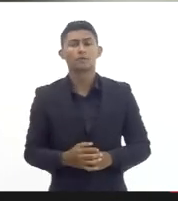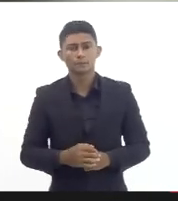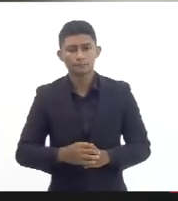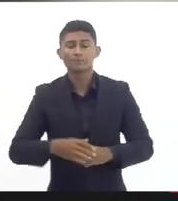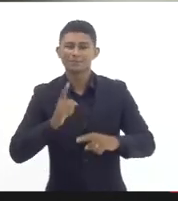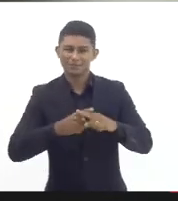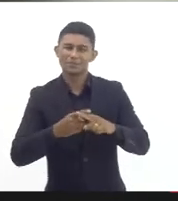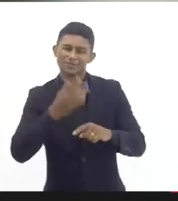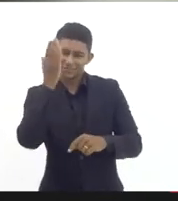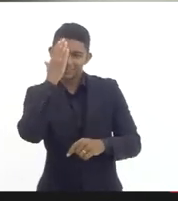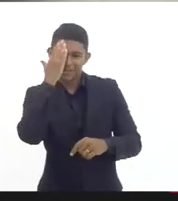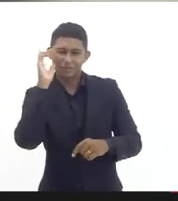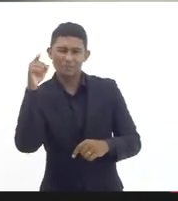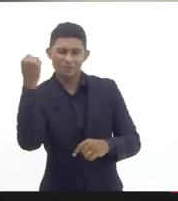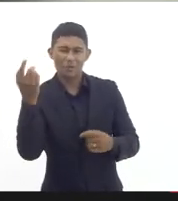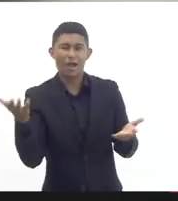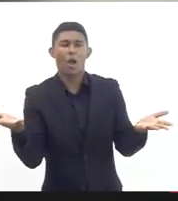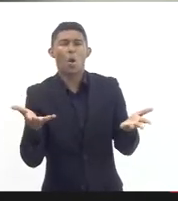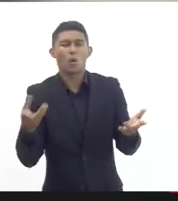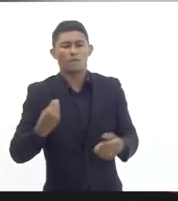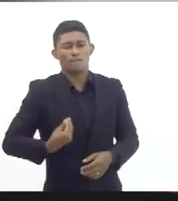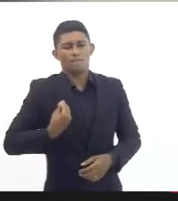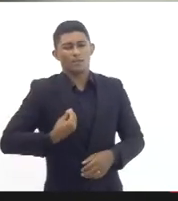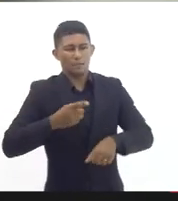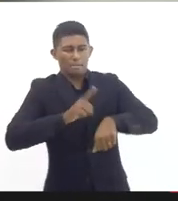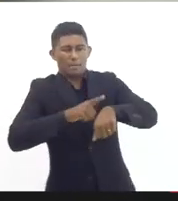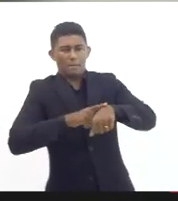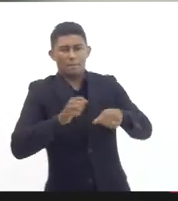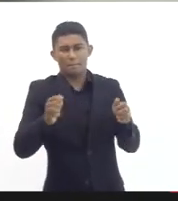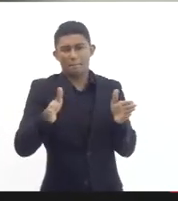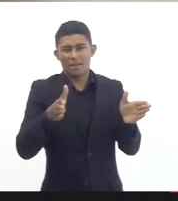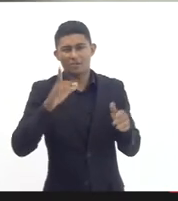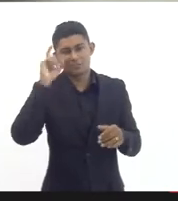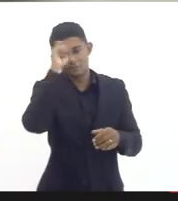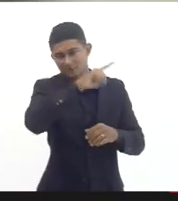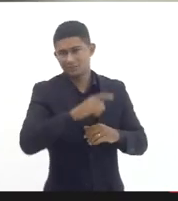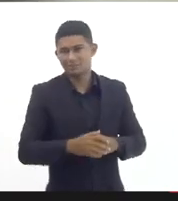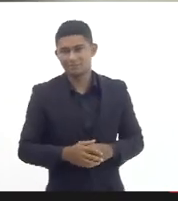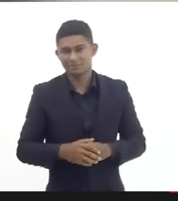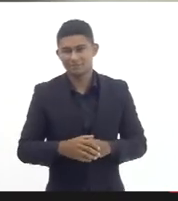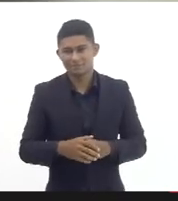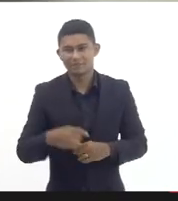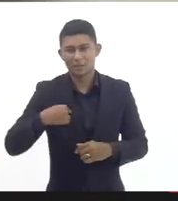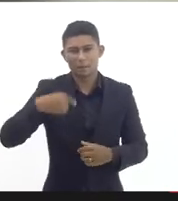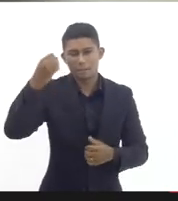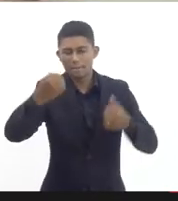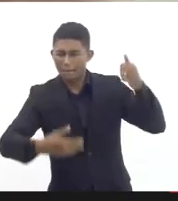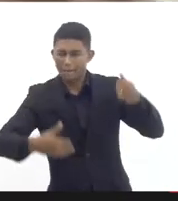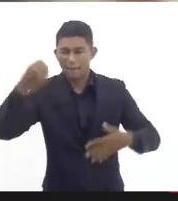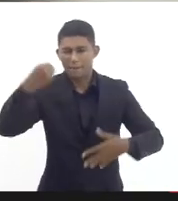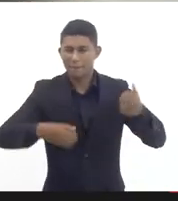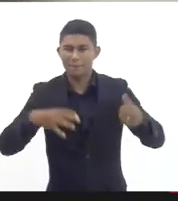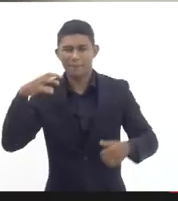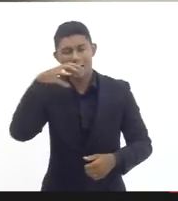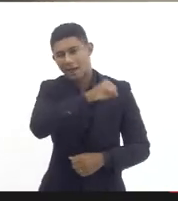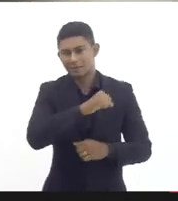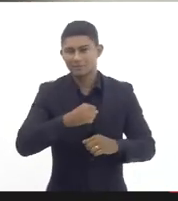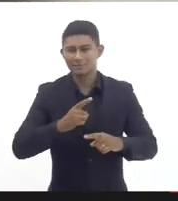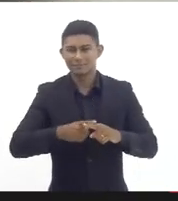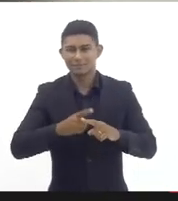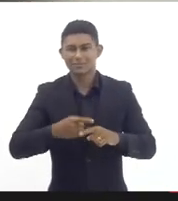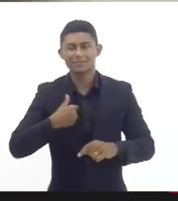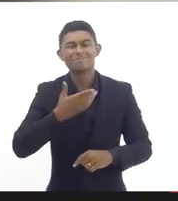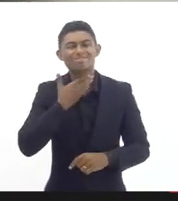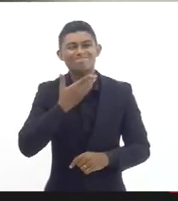atual que estamos vivendo falei bastante rápido aqui principalmente por conta dessa voz